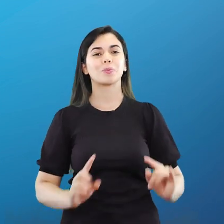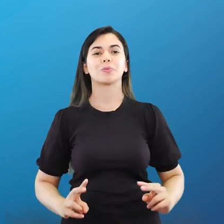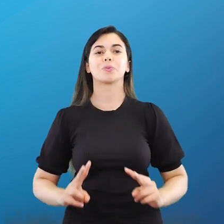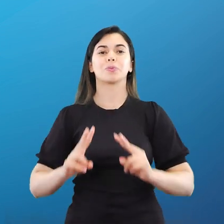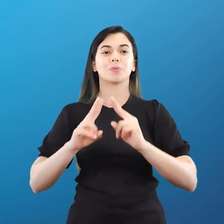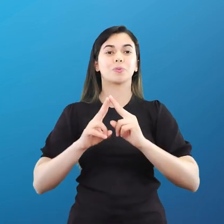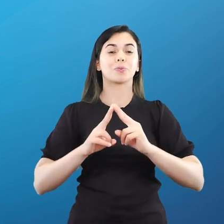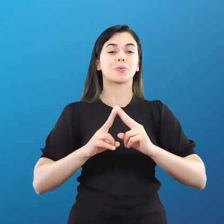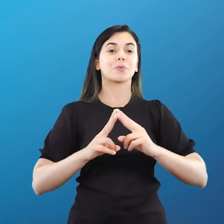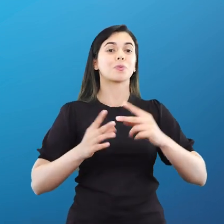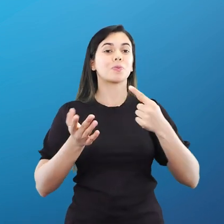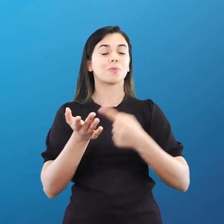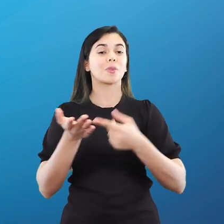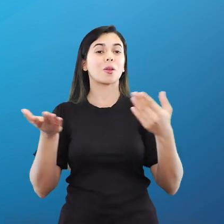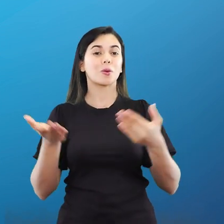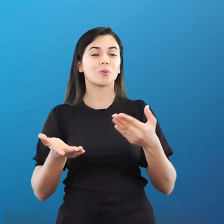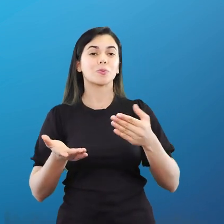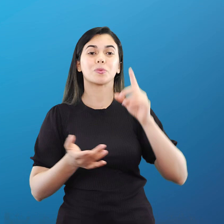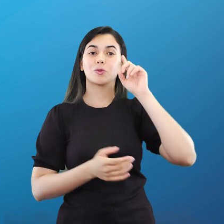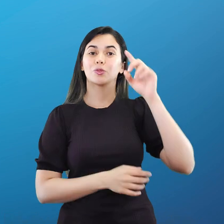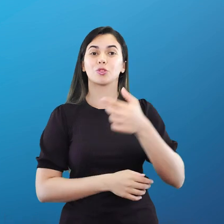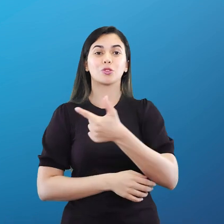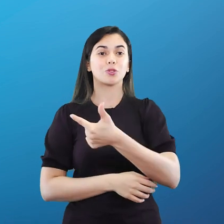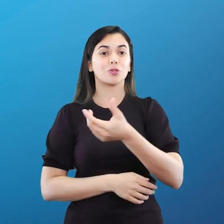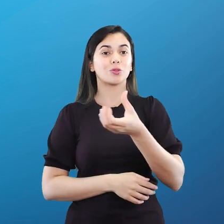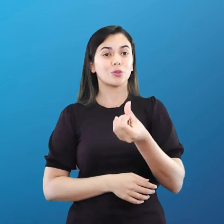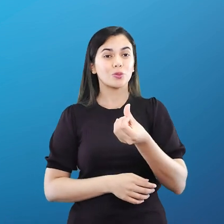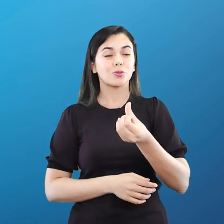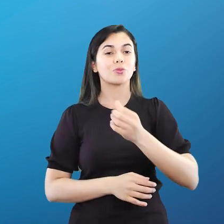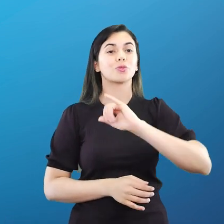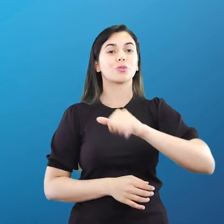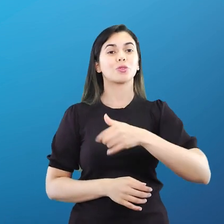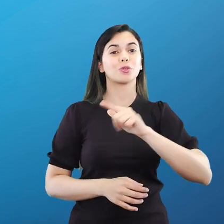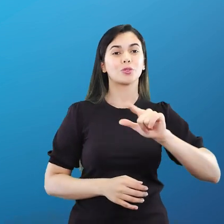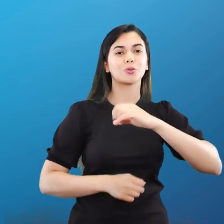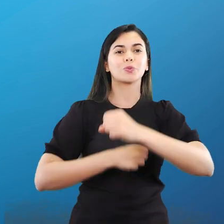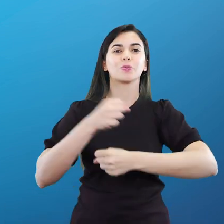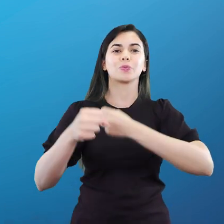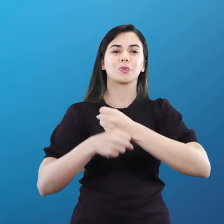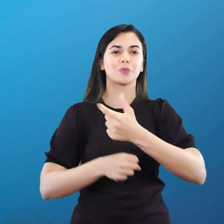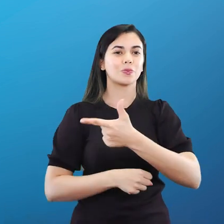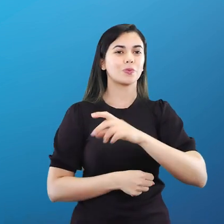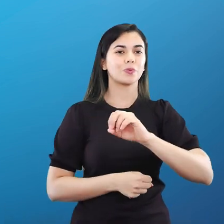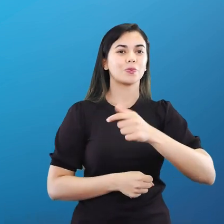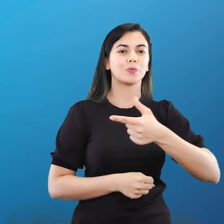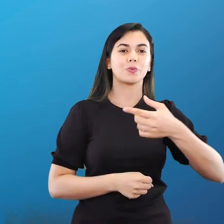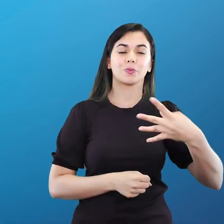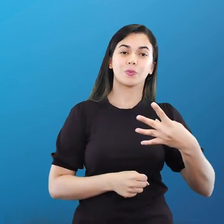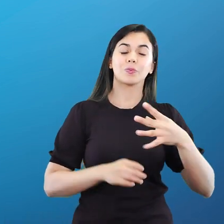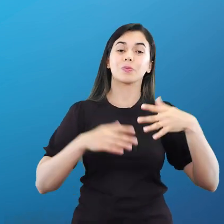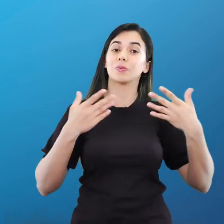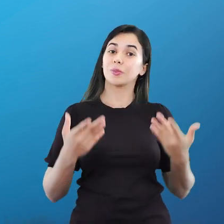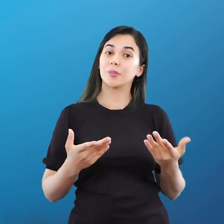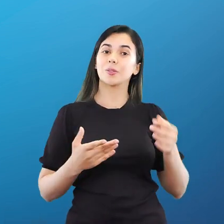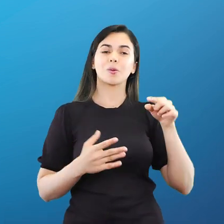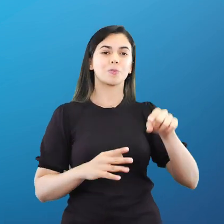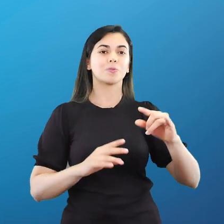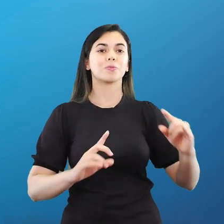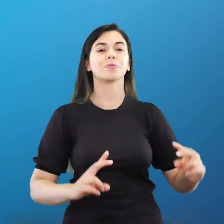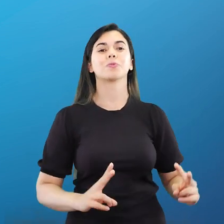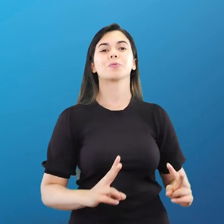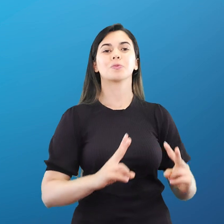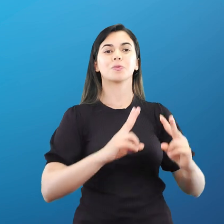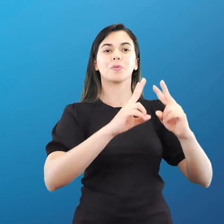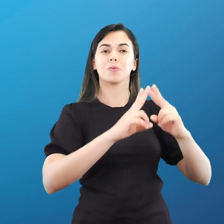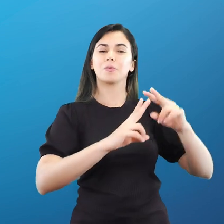marcada agora para o dia 26 de julho de 2024, a Cidade Luz abriga uma série de